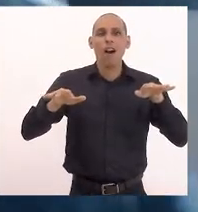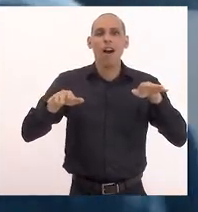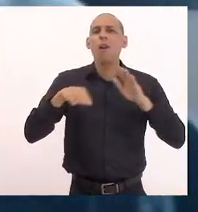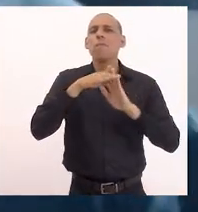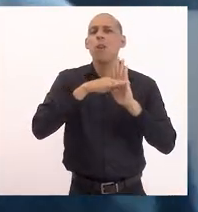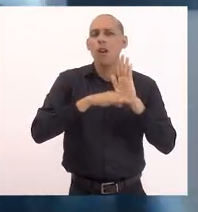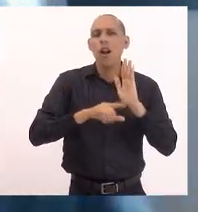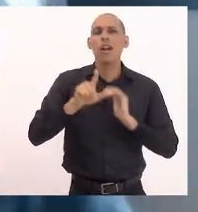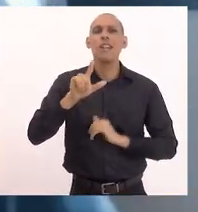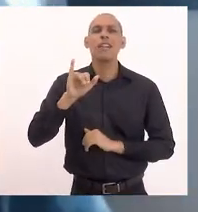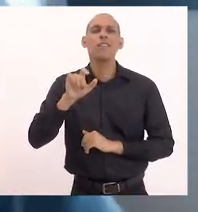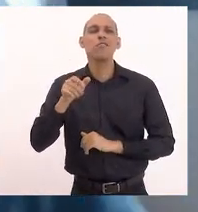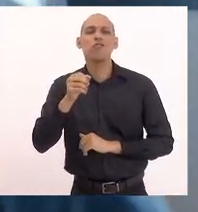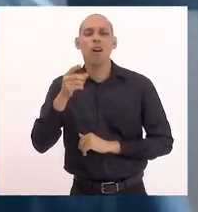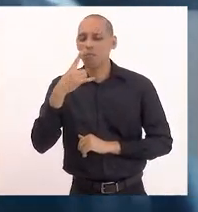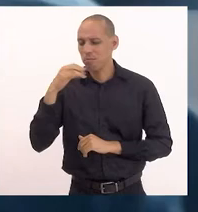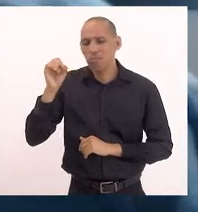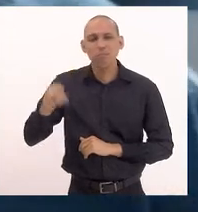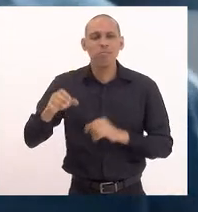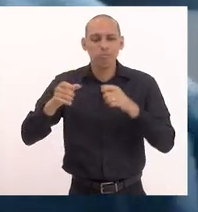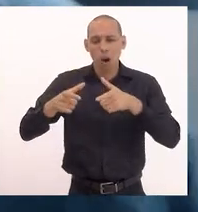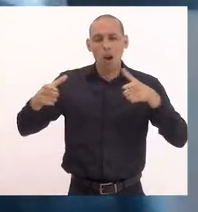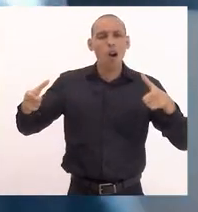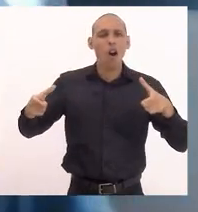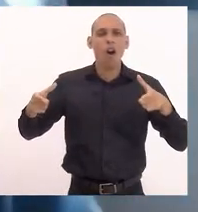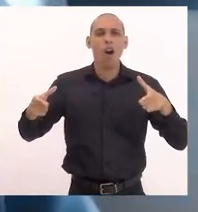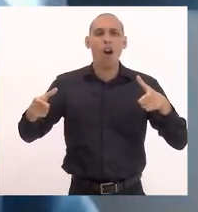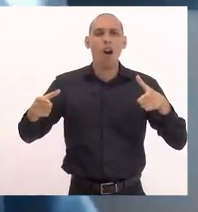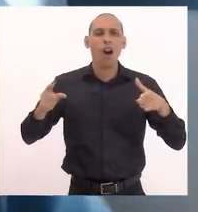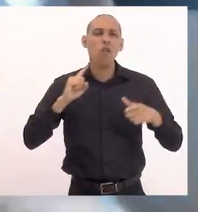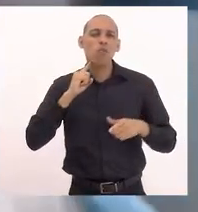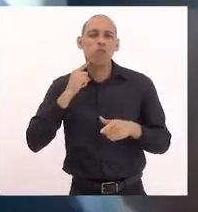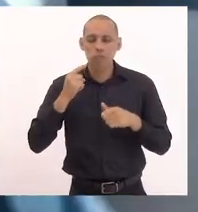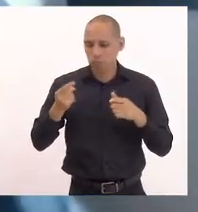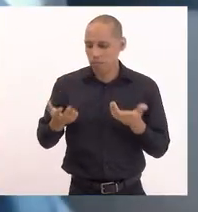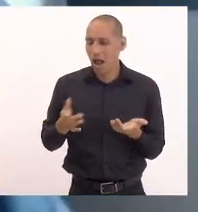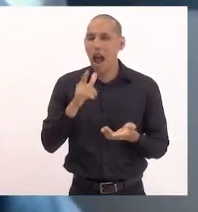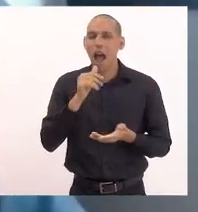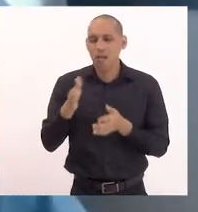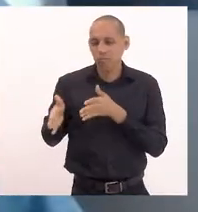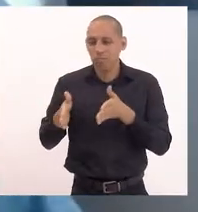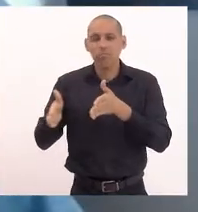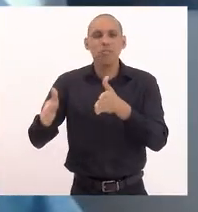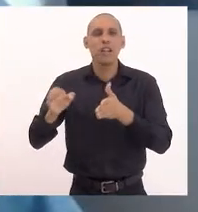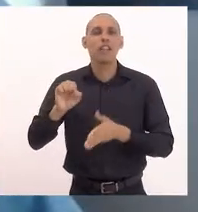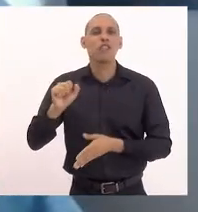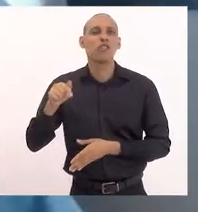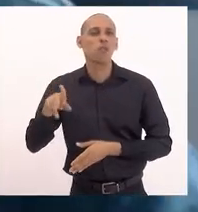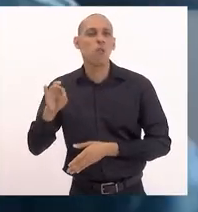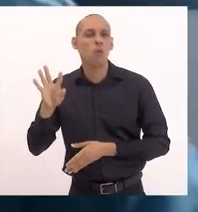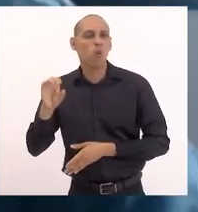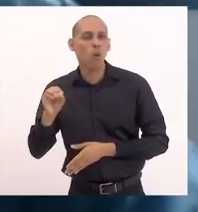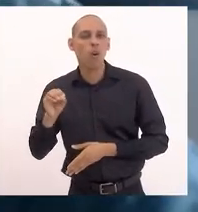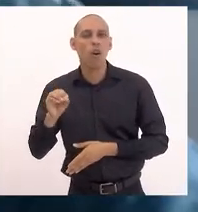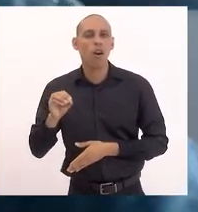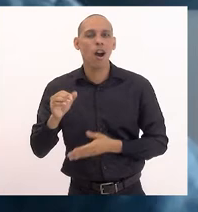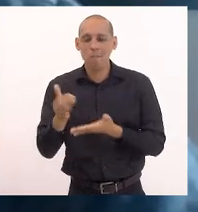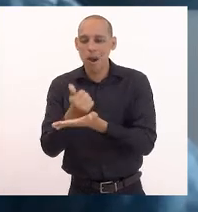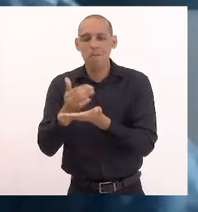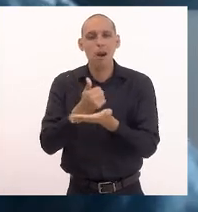esgoto, catadores de material reciclável. Tudo isso deve ser discutido. Então,